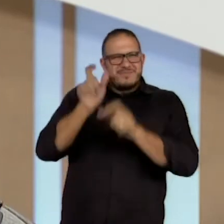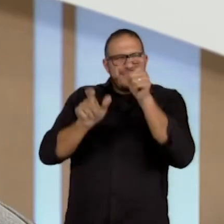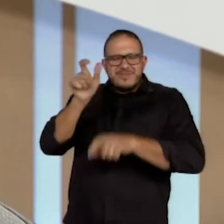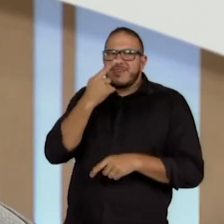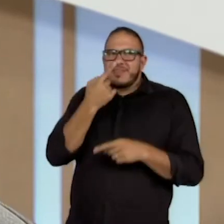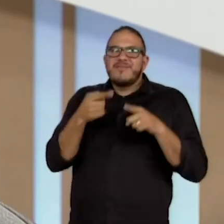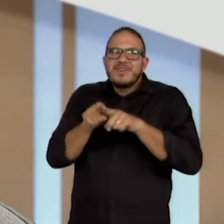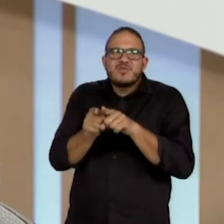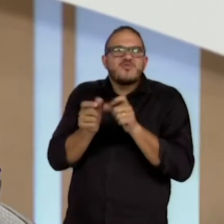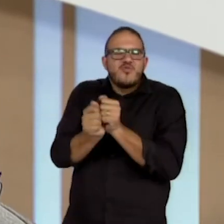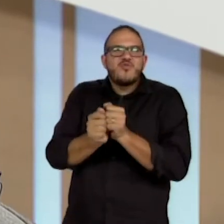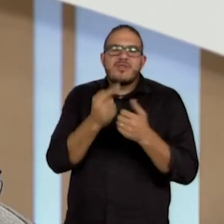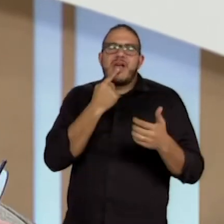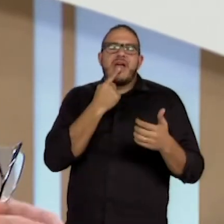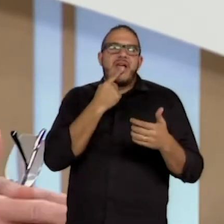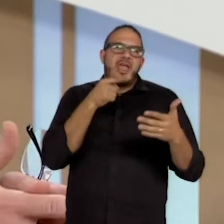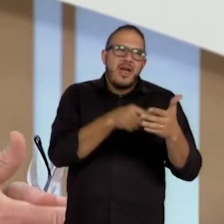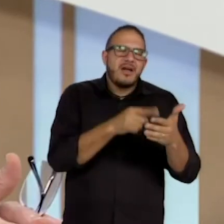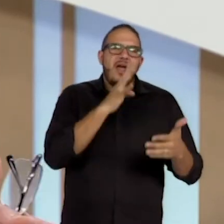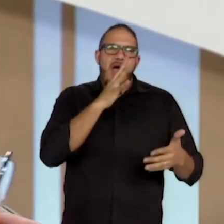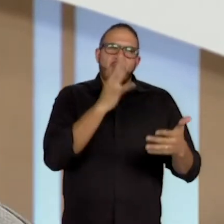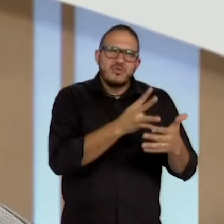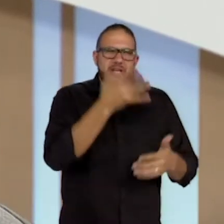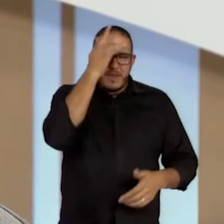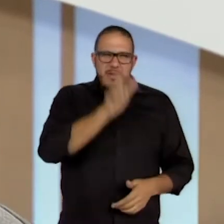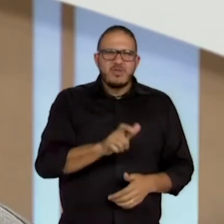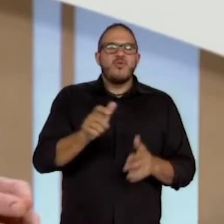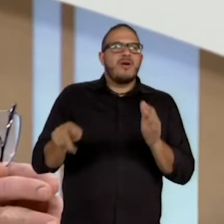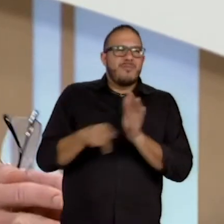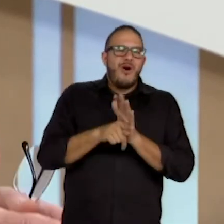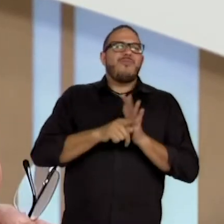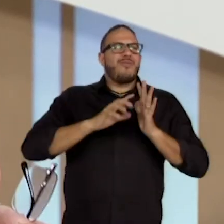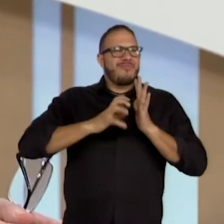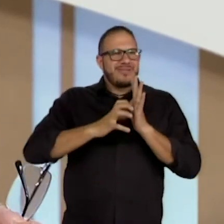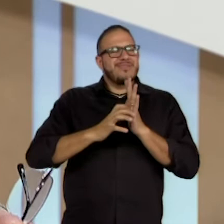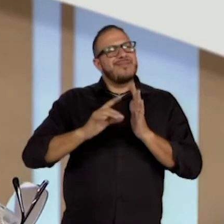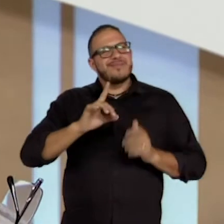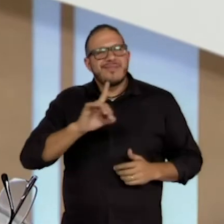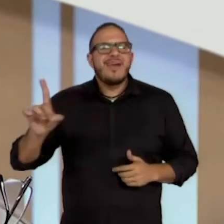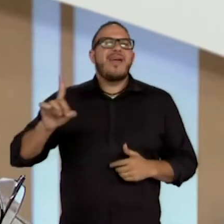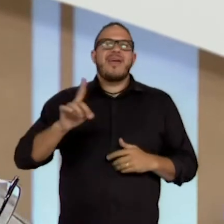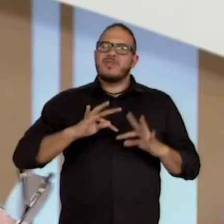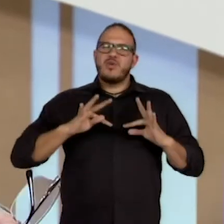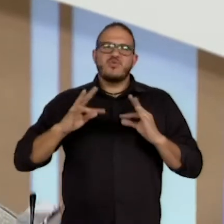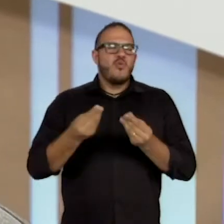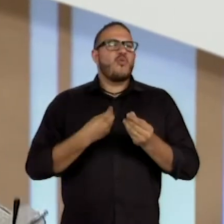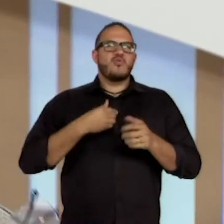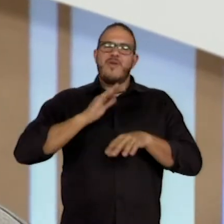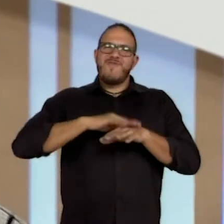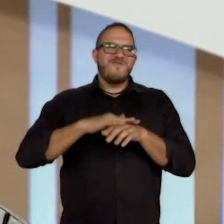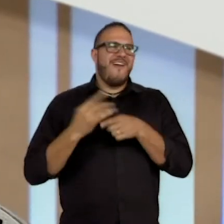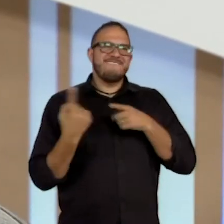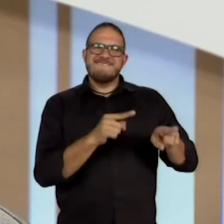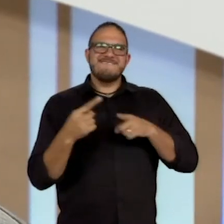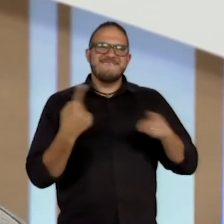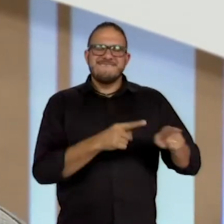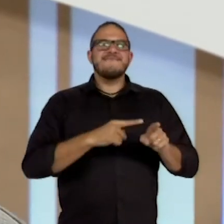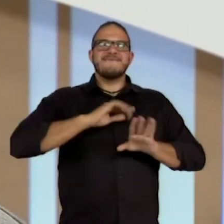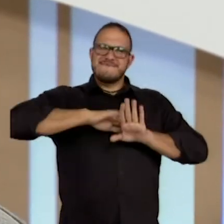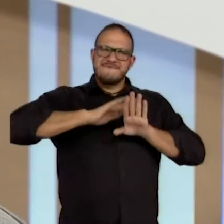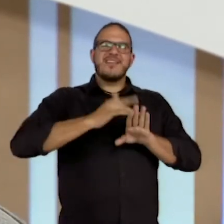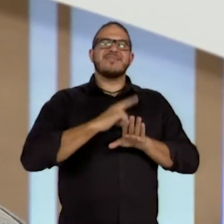acusando, que ele é uma pessoa da direita, fazendo tudo com motivos políticos,